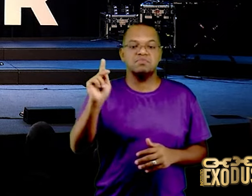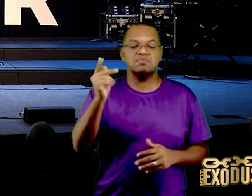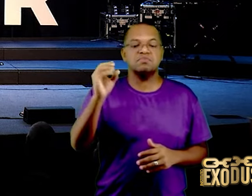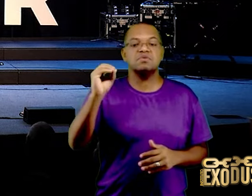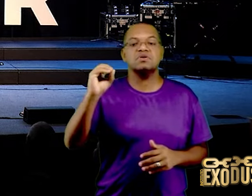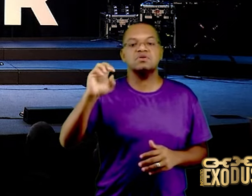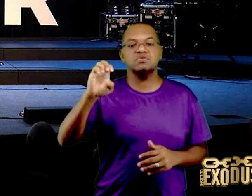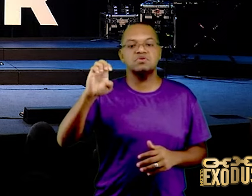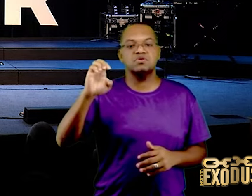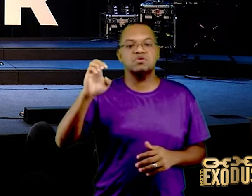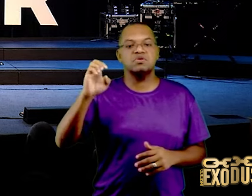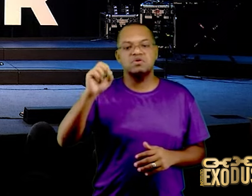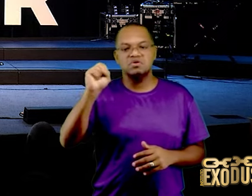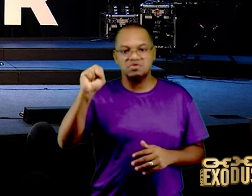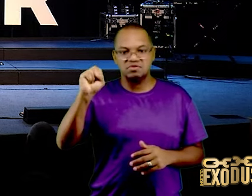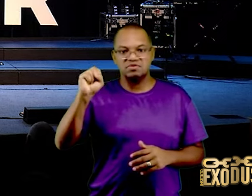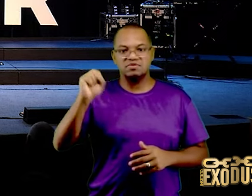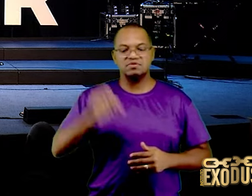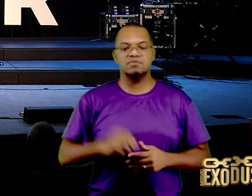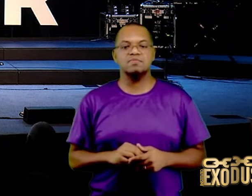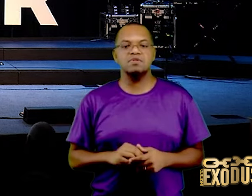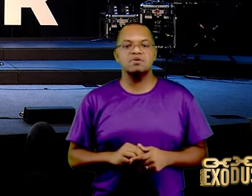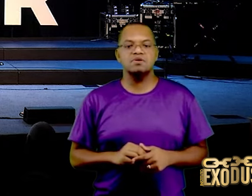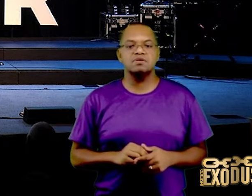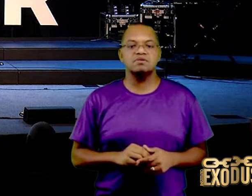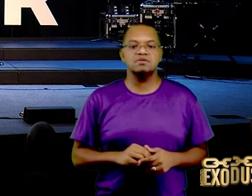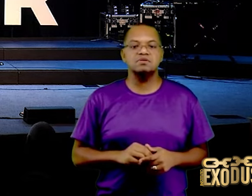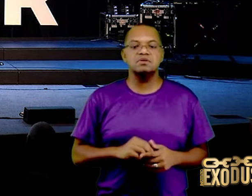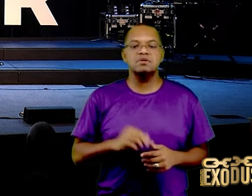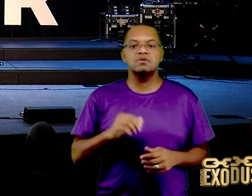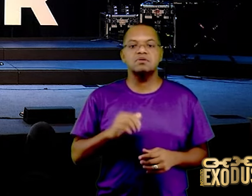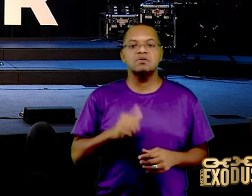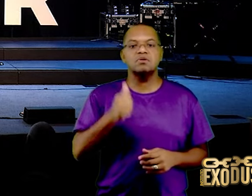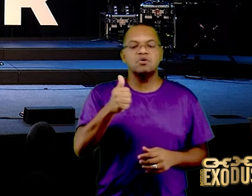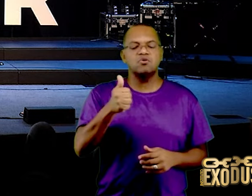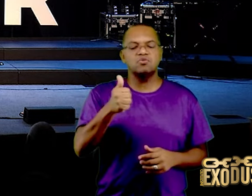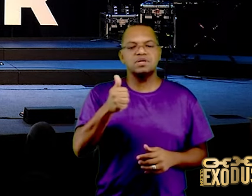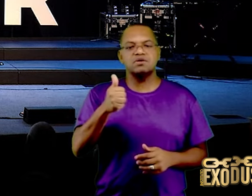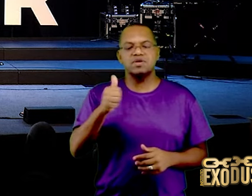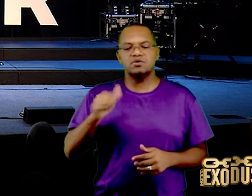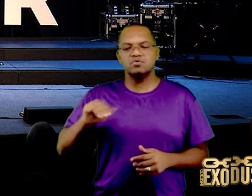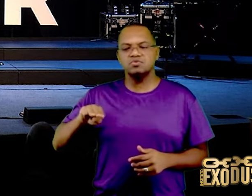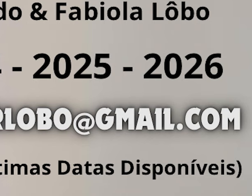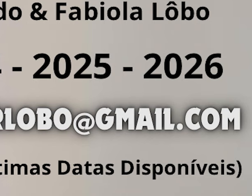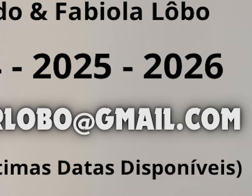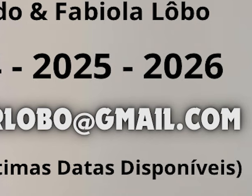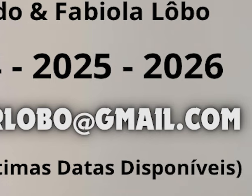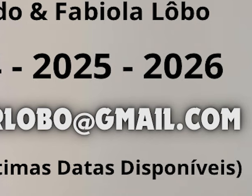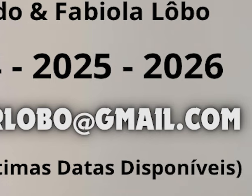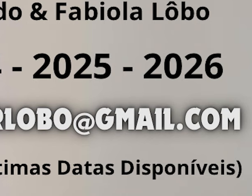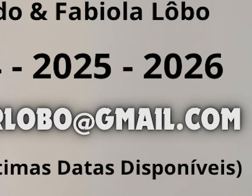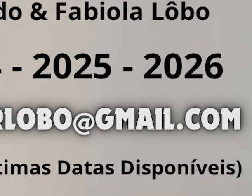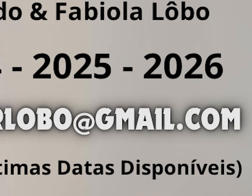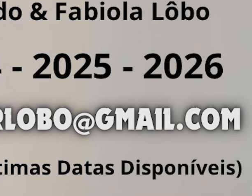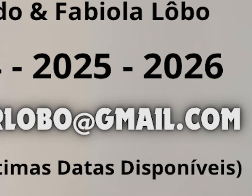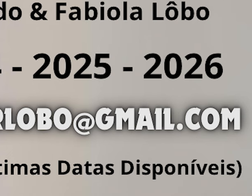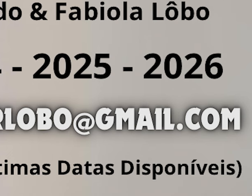um milhão, dizem os números, de pessoas naquela praia, milhão,